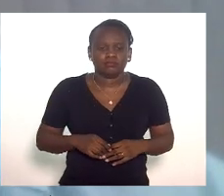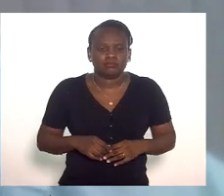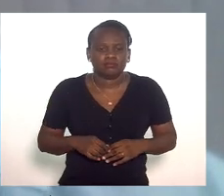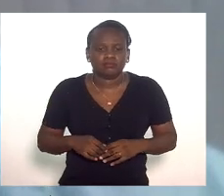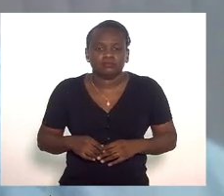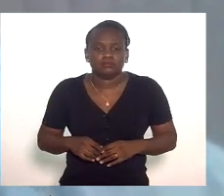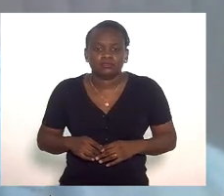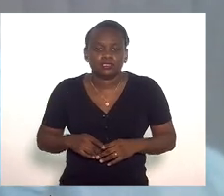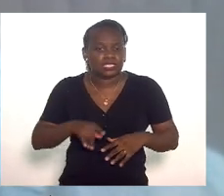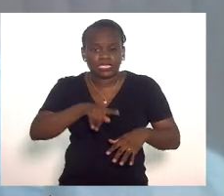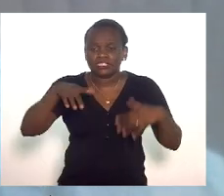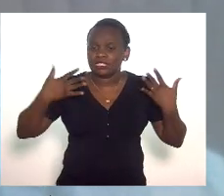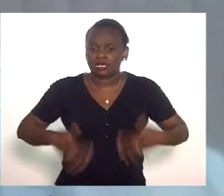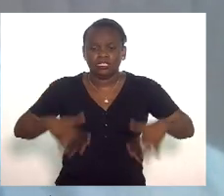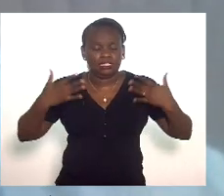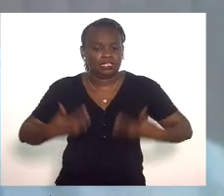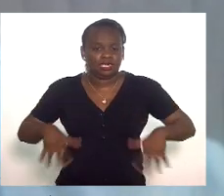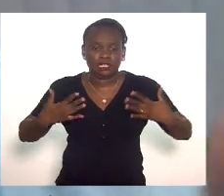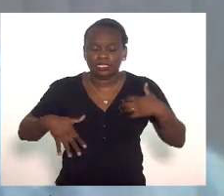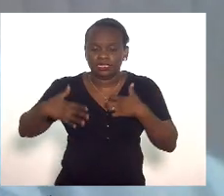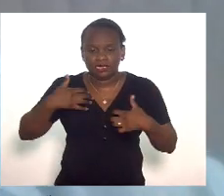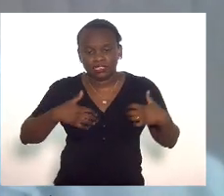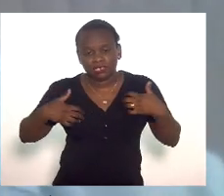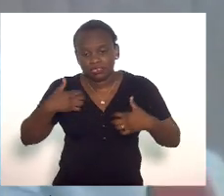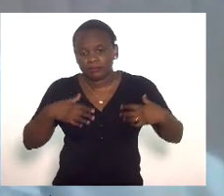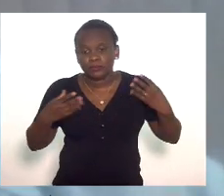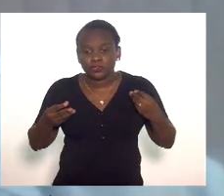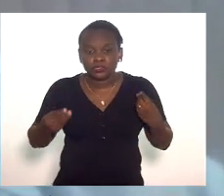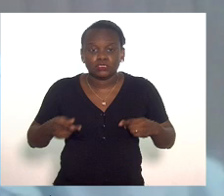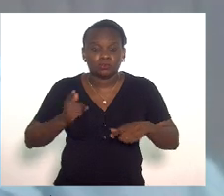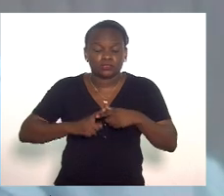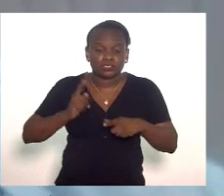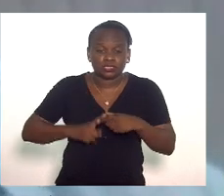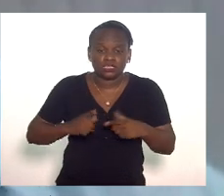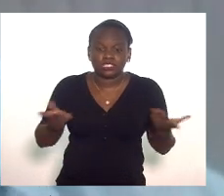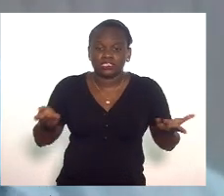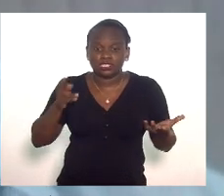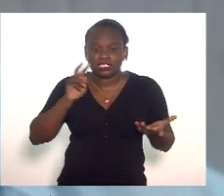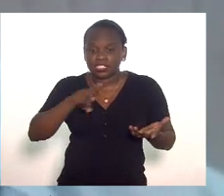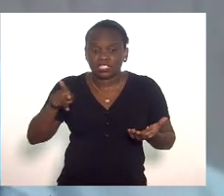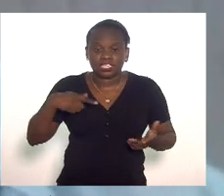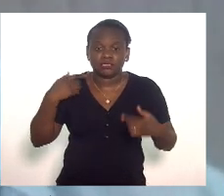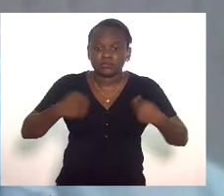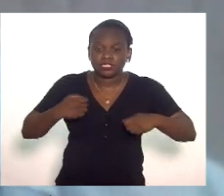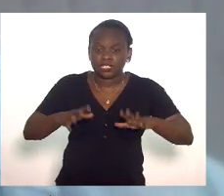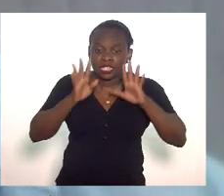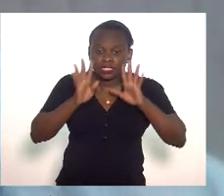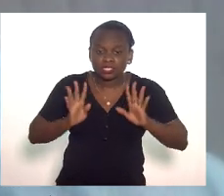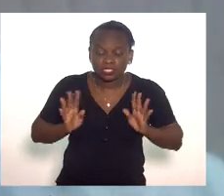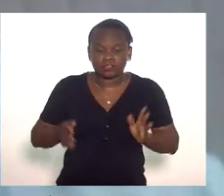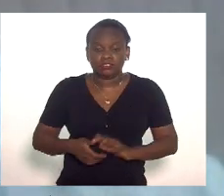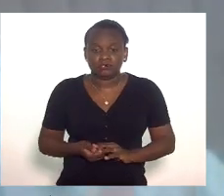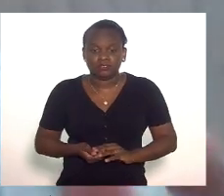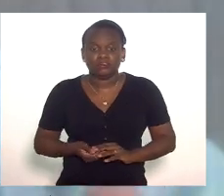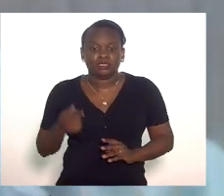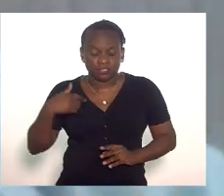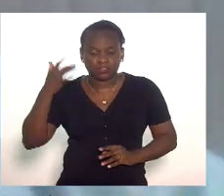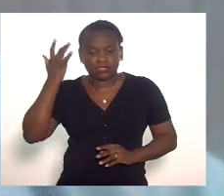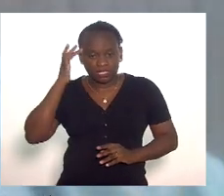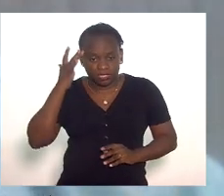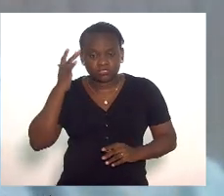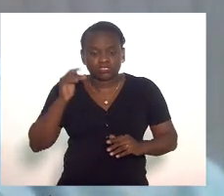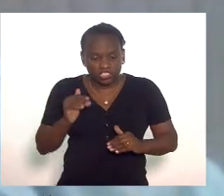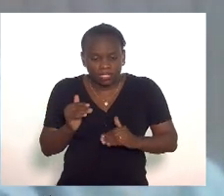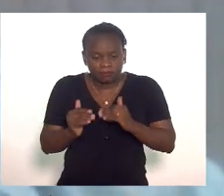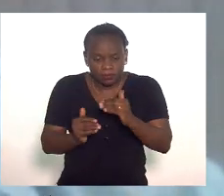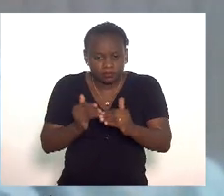é um desespero um desespero para que esse setor econômico sejam ouvidos e eu acredito que a gente tem um passo para